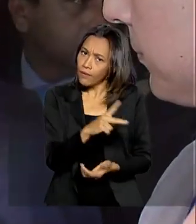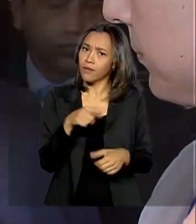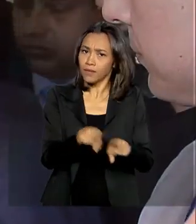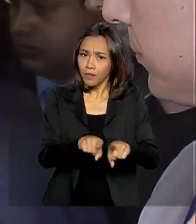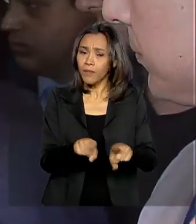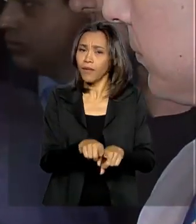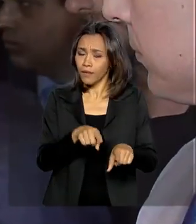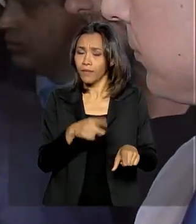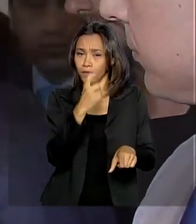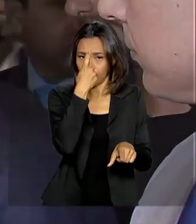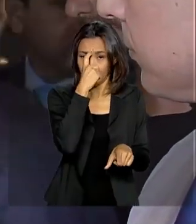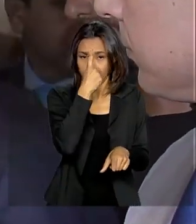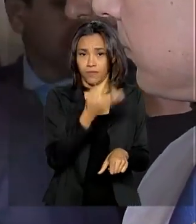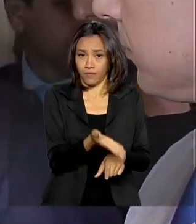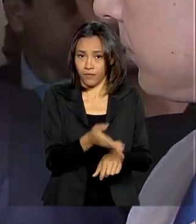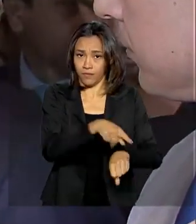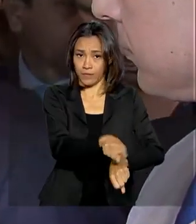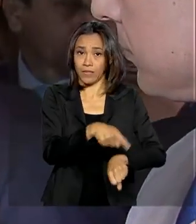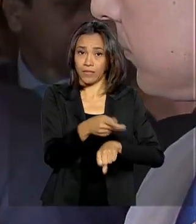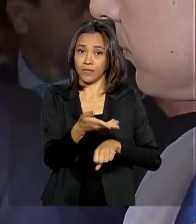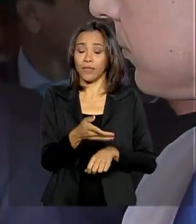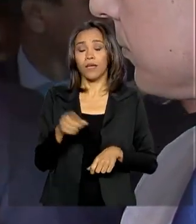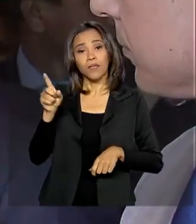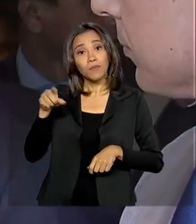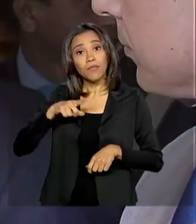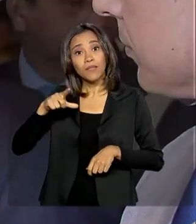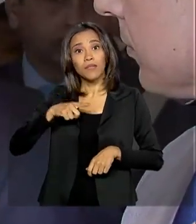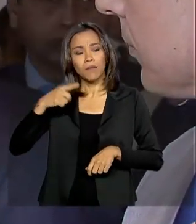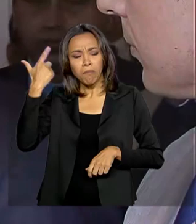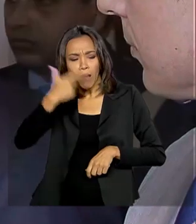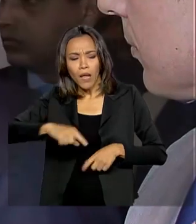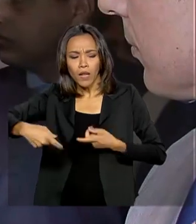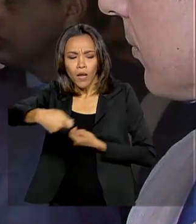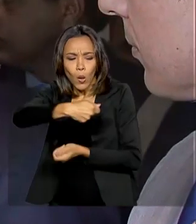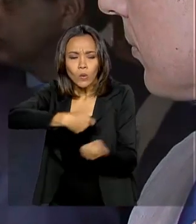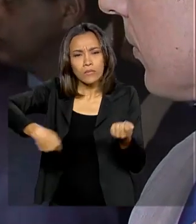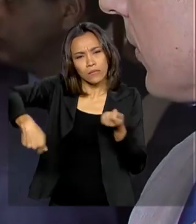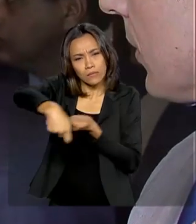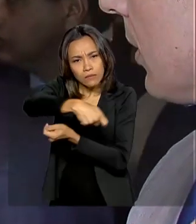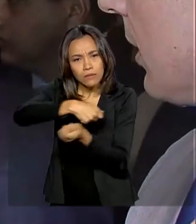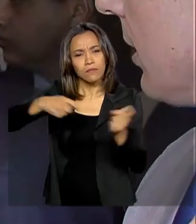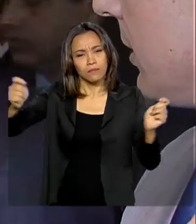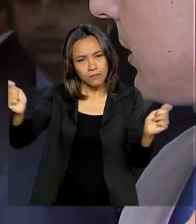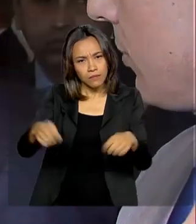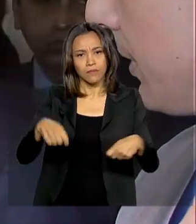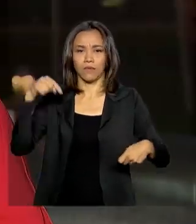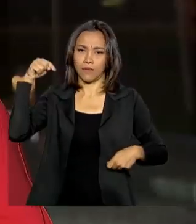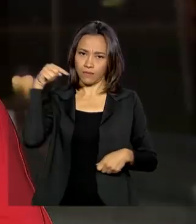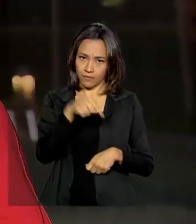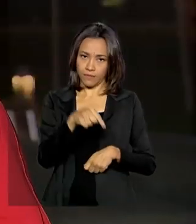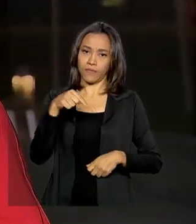largo para a gente negociar aqui na Índia.